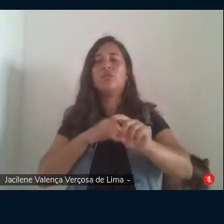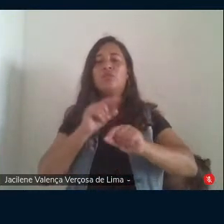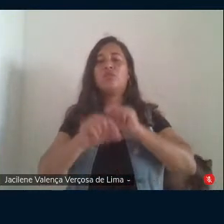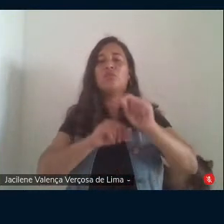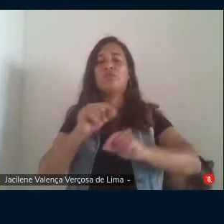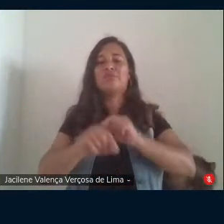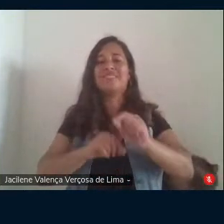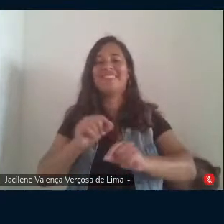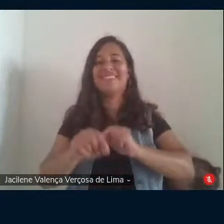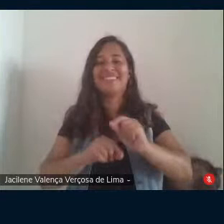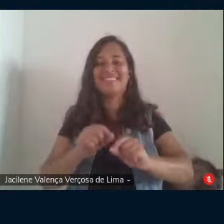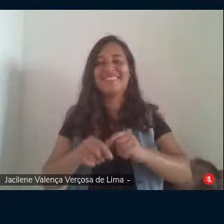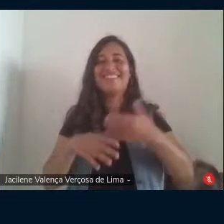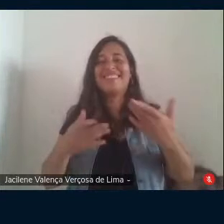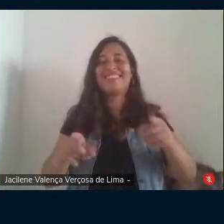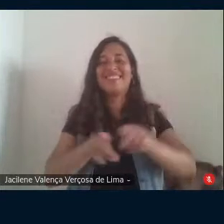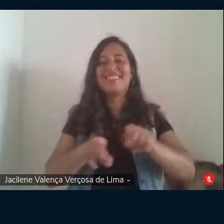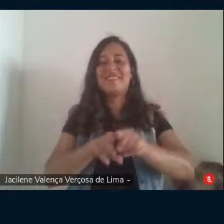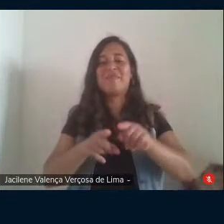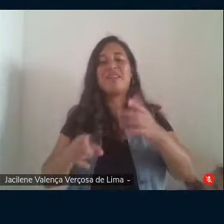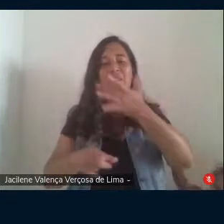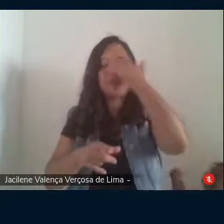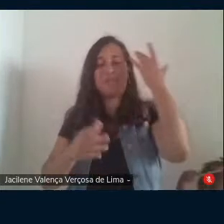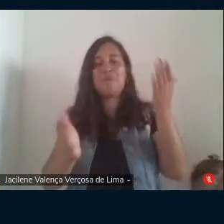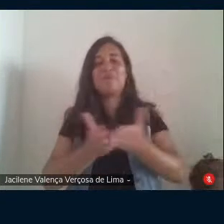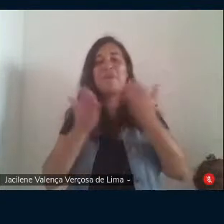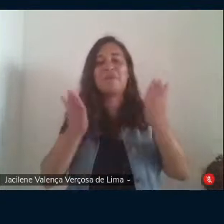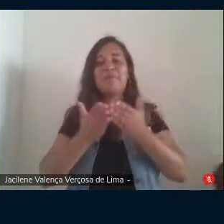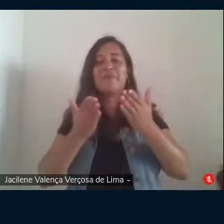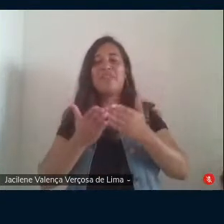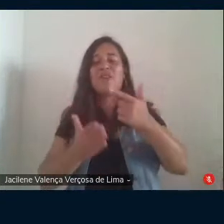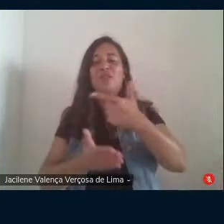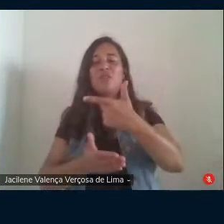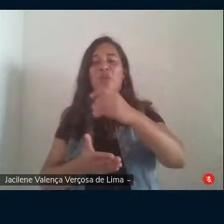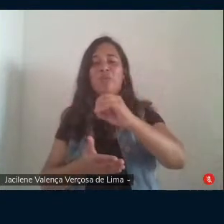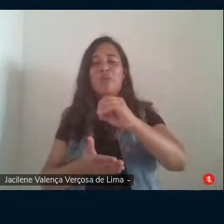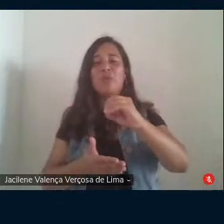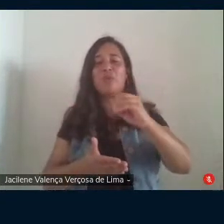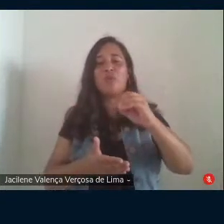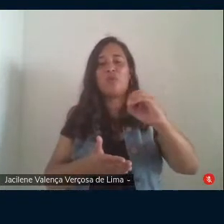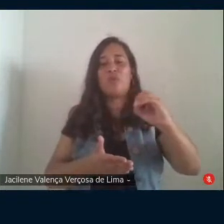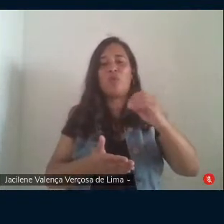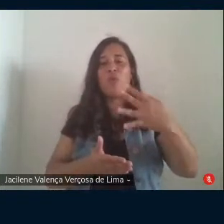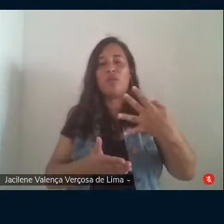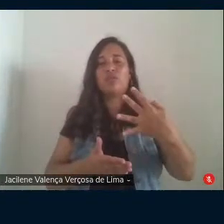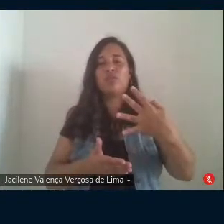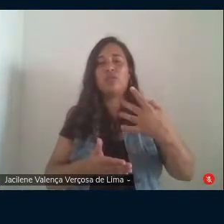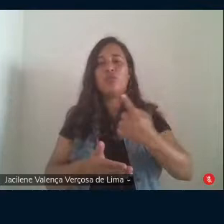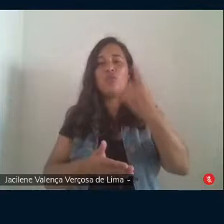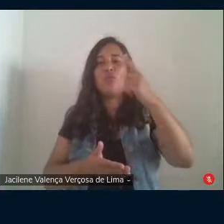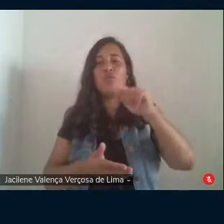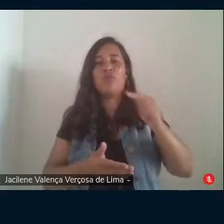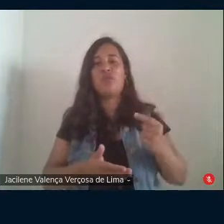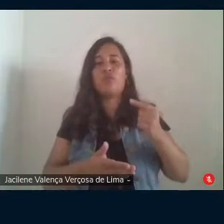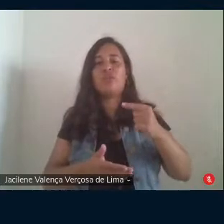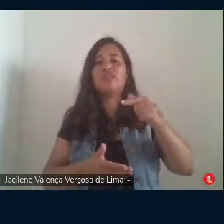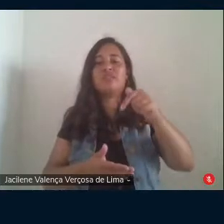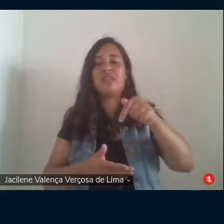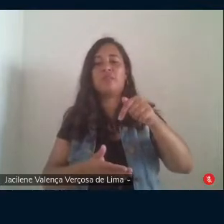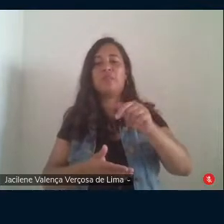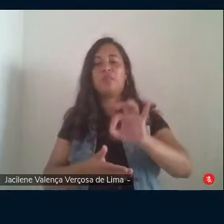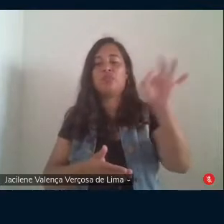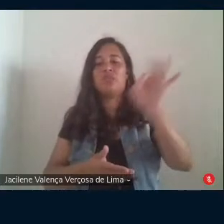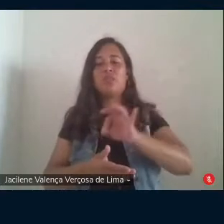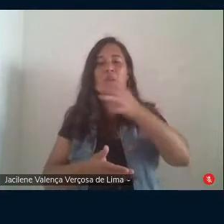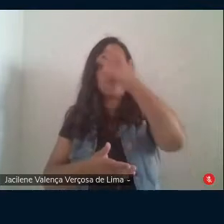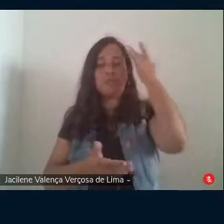de renda inclusive dos mais pobres em 2004 apenas 1,7% dos estudantes do ensino superior